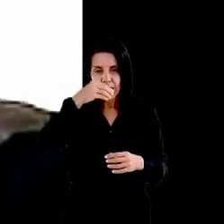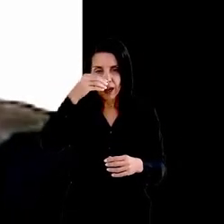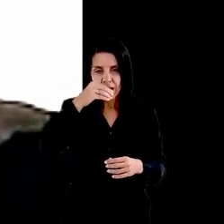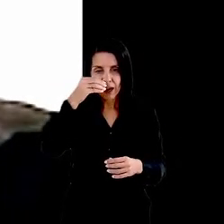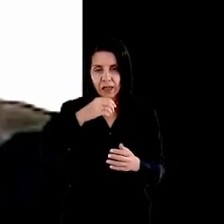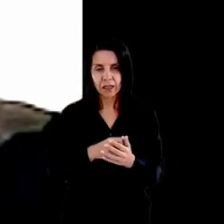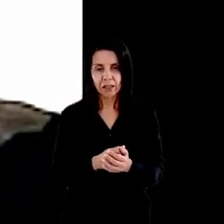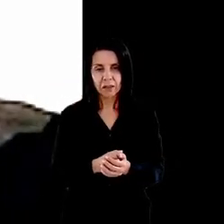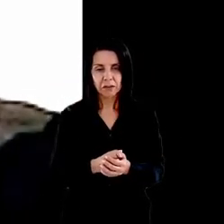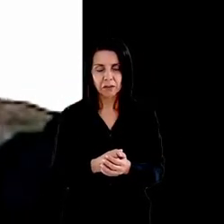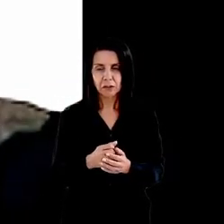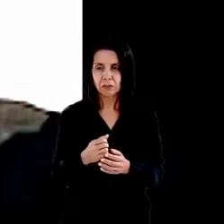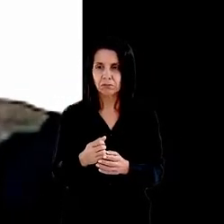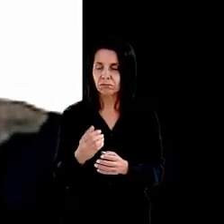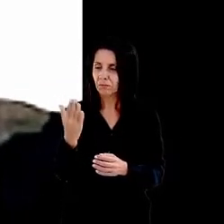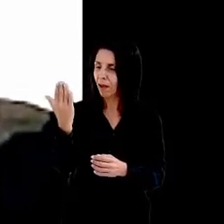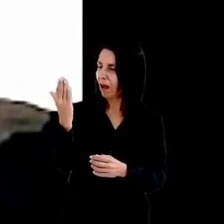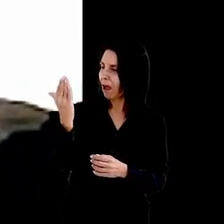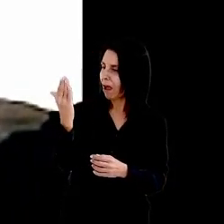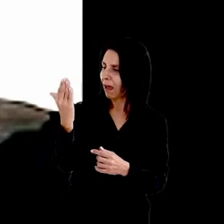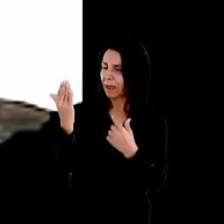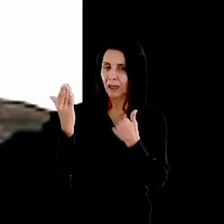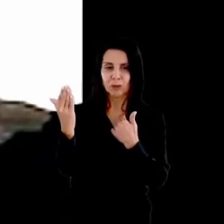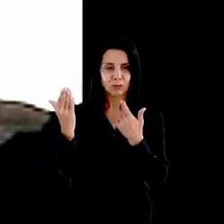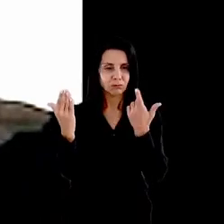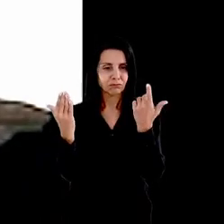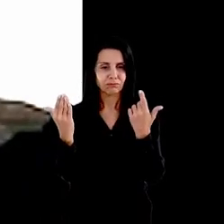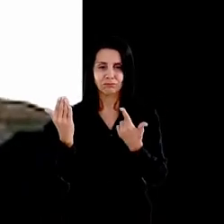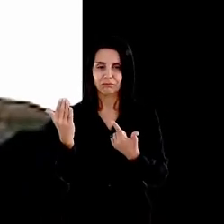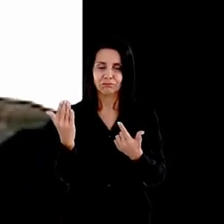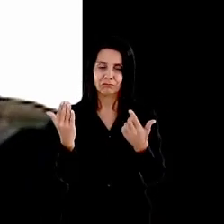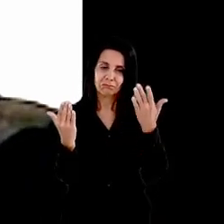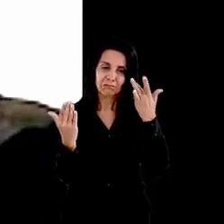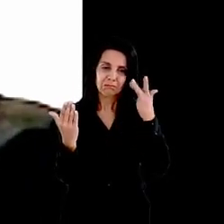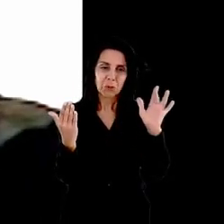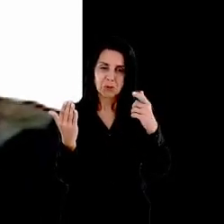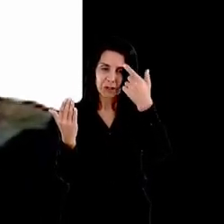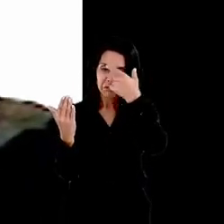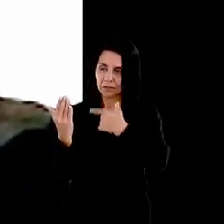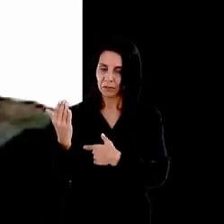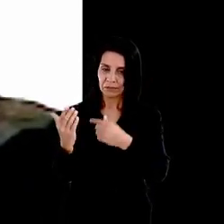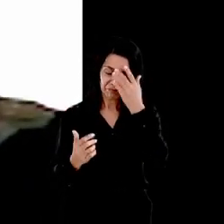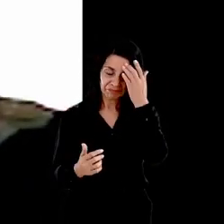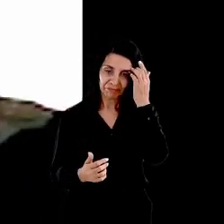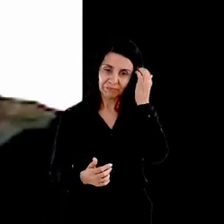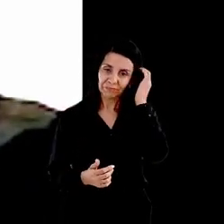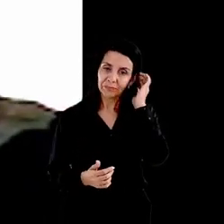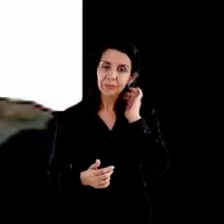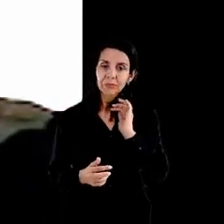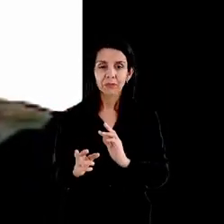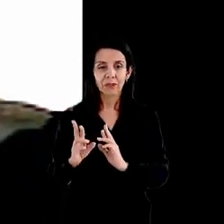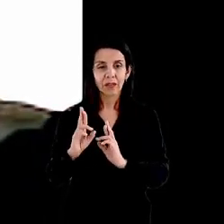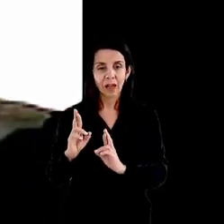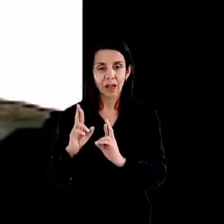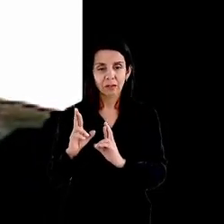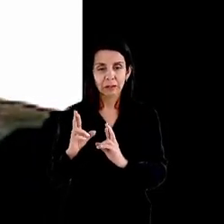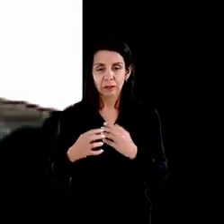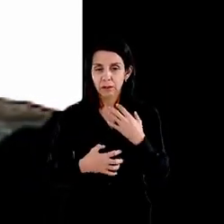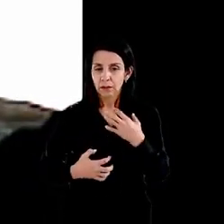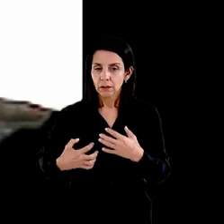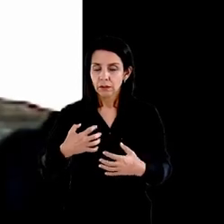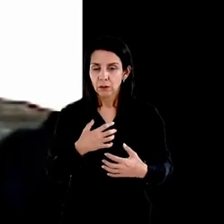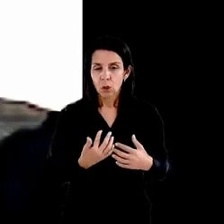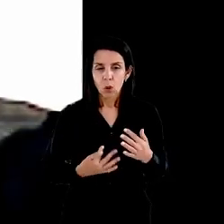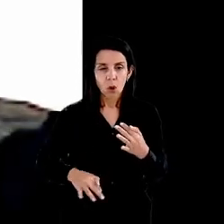se reconhece mais a fome é violenta a fome dá uma angústia na gente dói muito